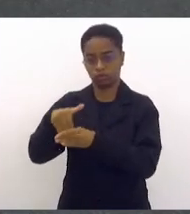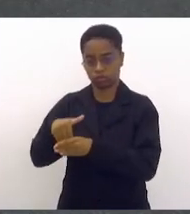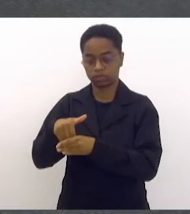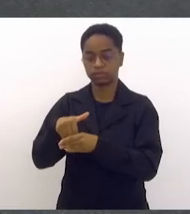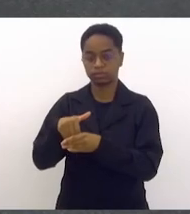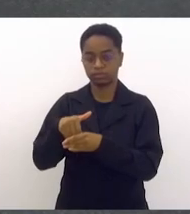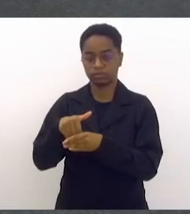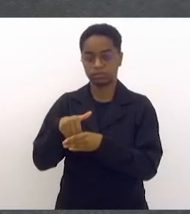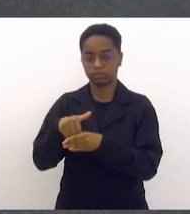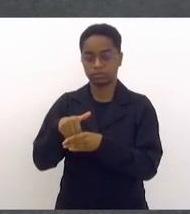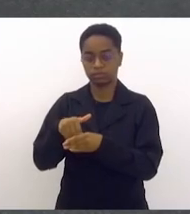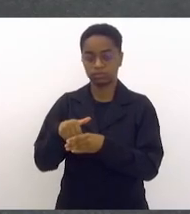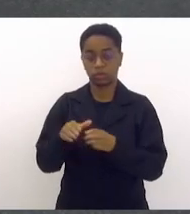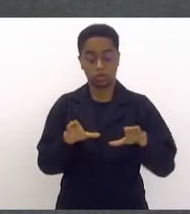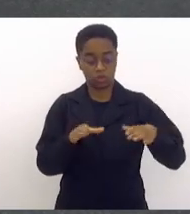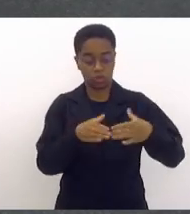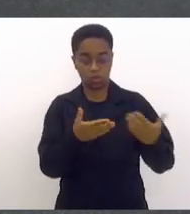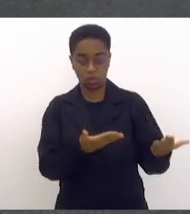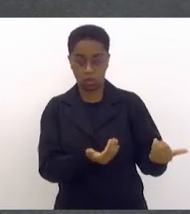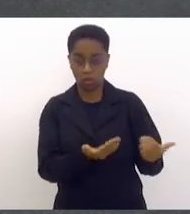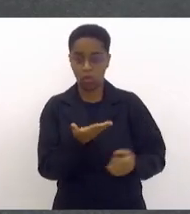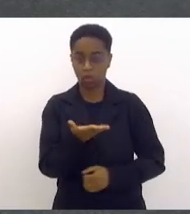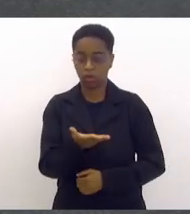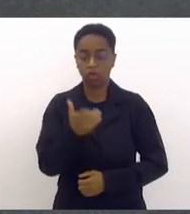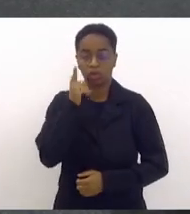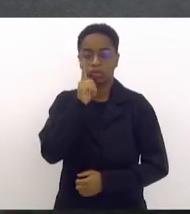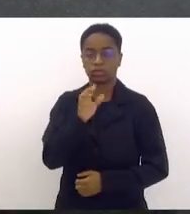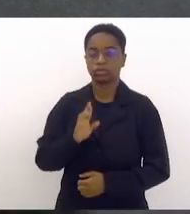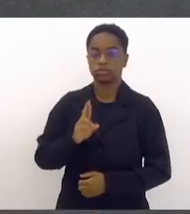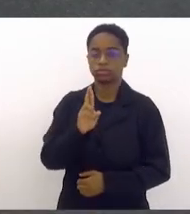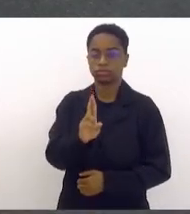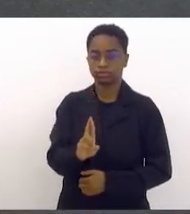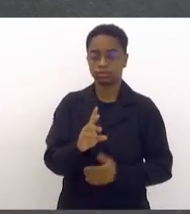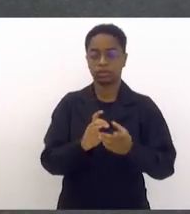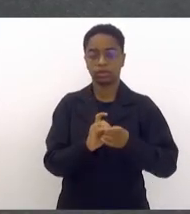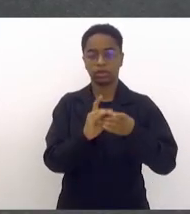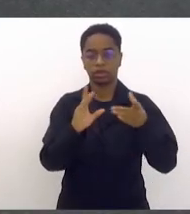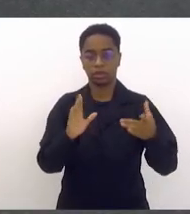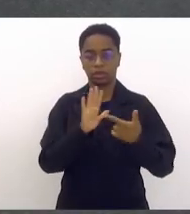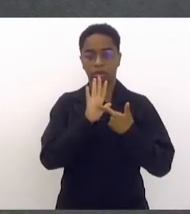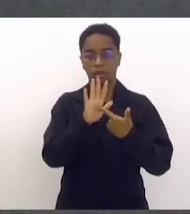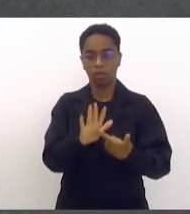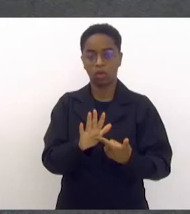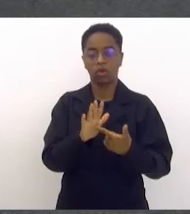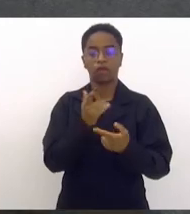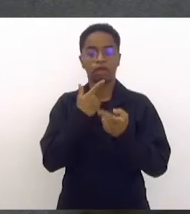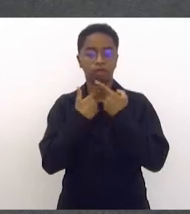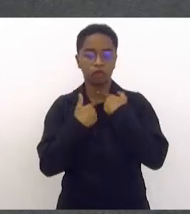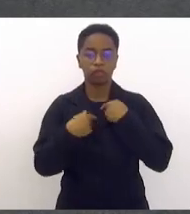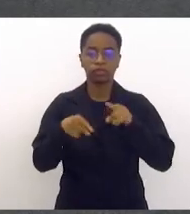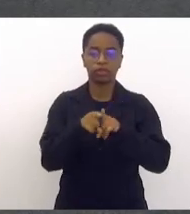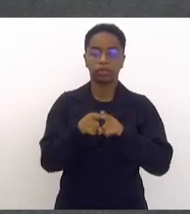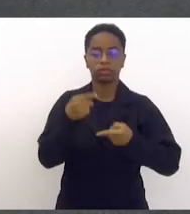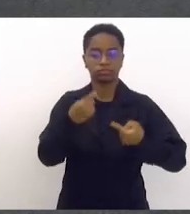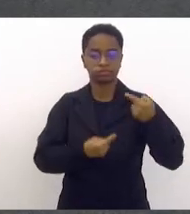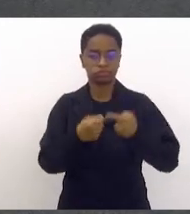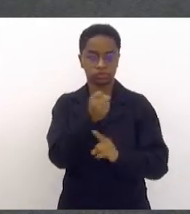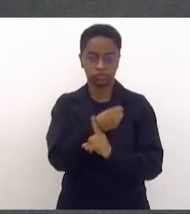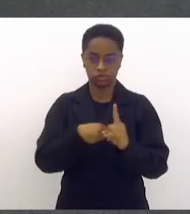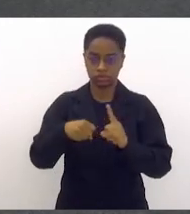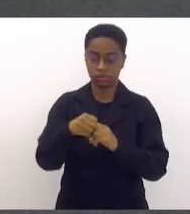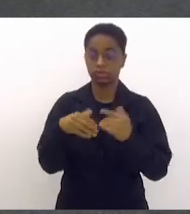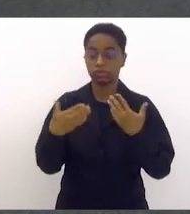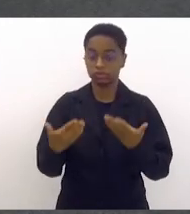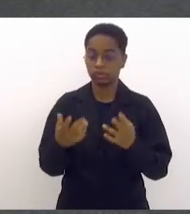presidenta, a juventude pode representar democraticamente os seus anseios e debates sociais. Então,